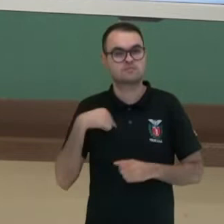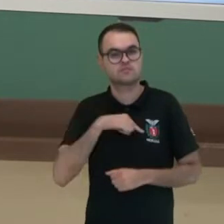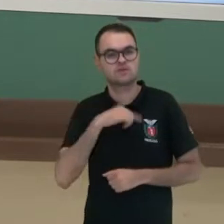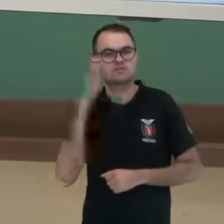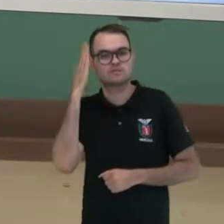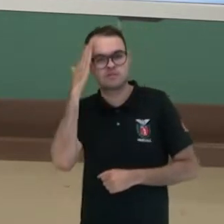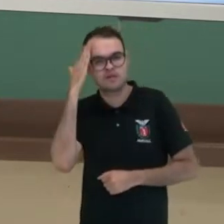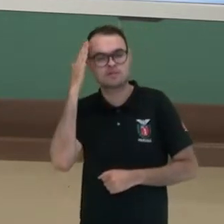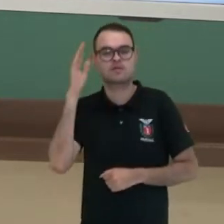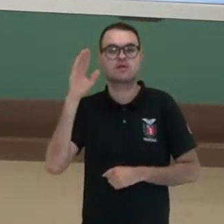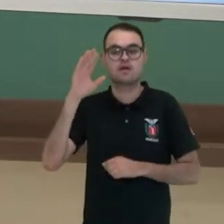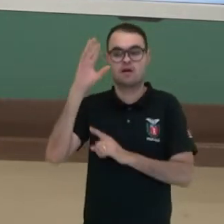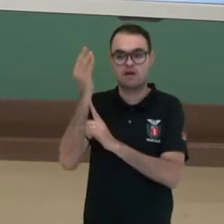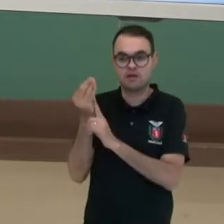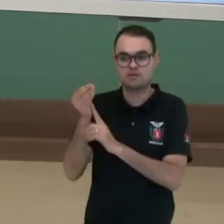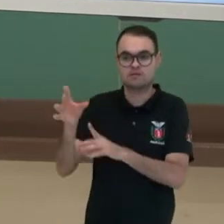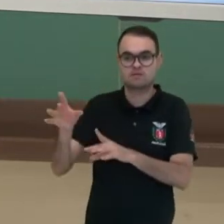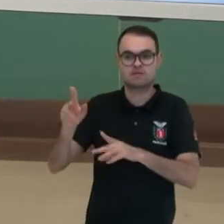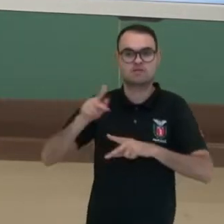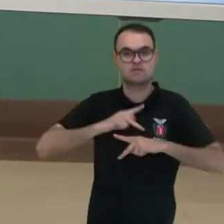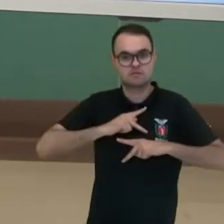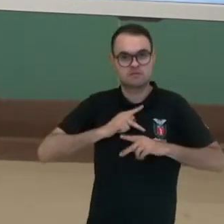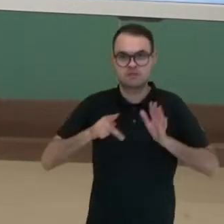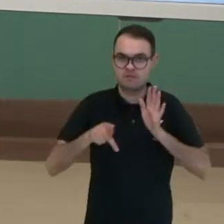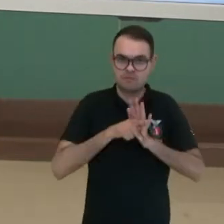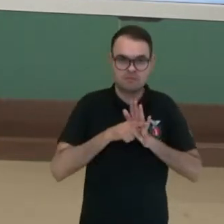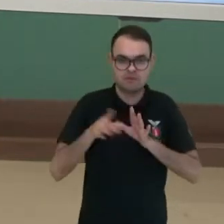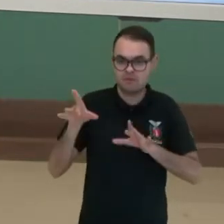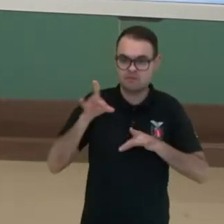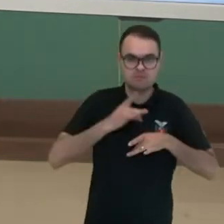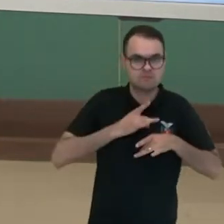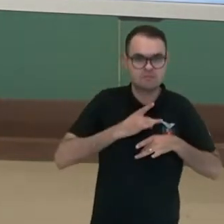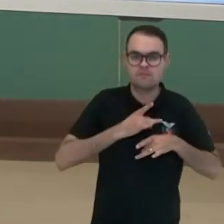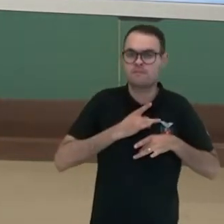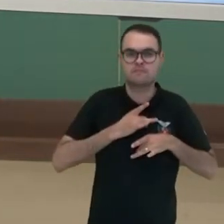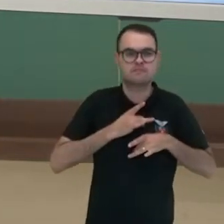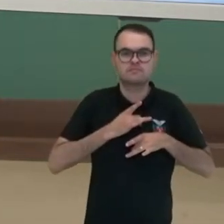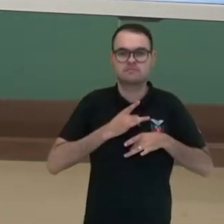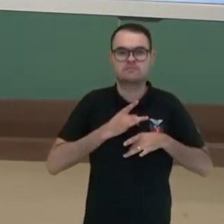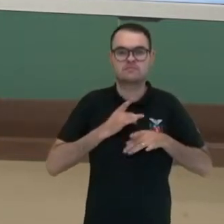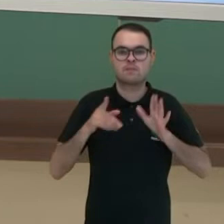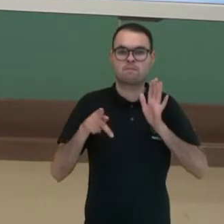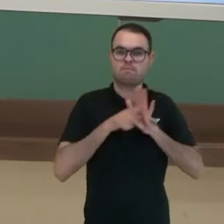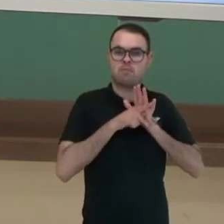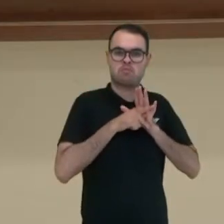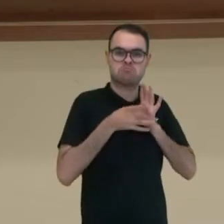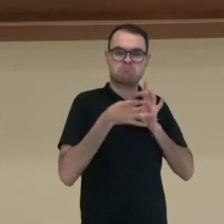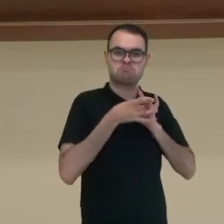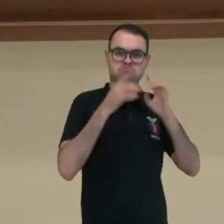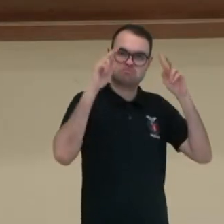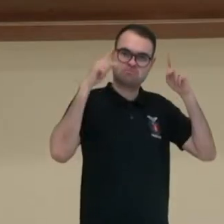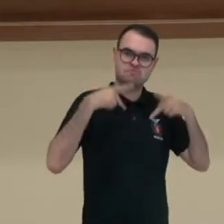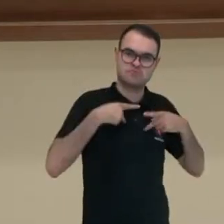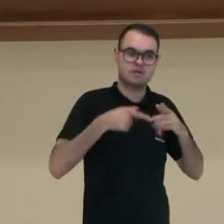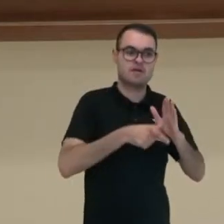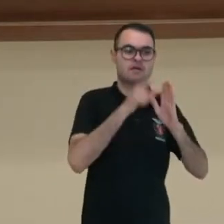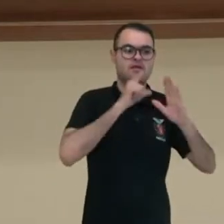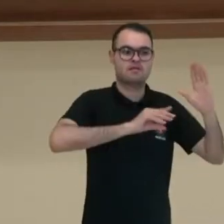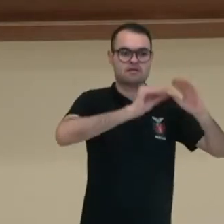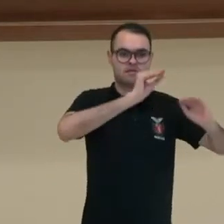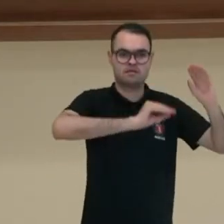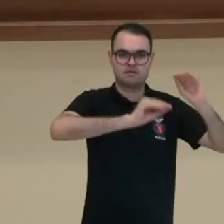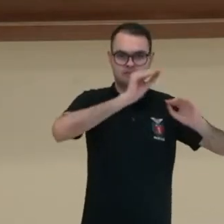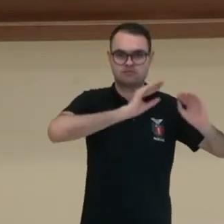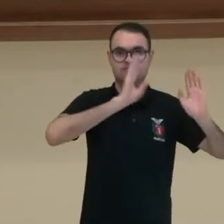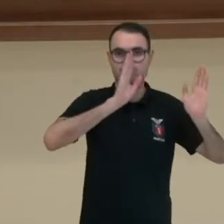arte é inerente ao ser humano, ou seja, ela faz parte do ser humano. Então, antes de desenvolver a fala, já estava se expressando através